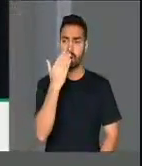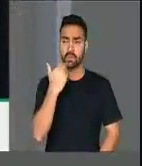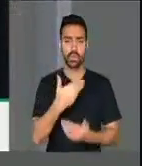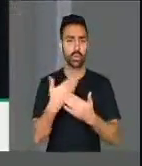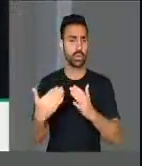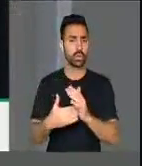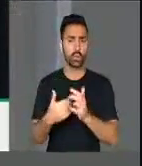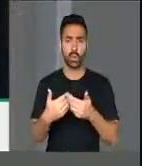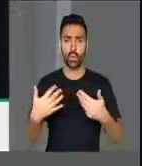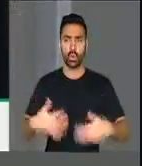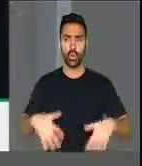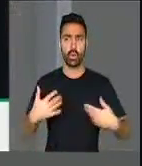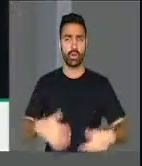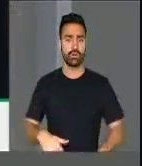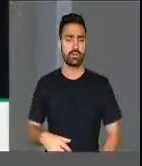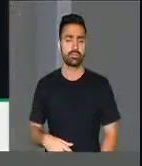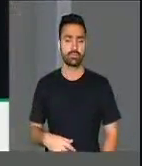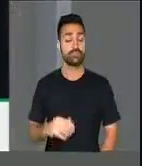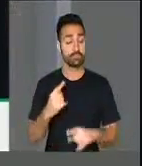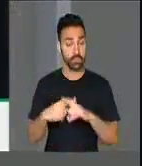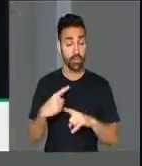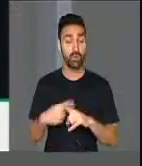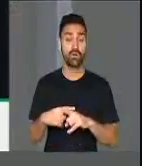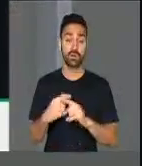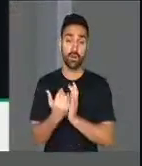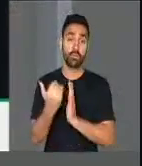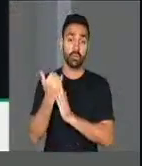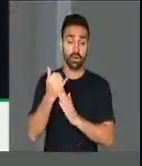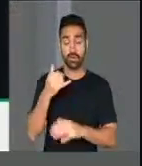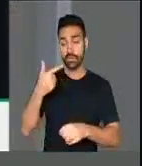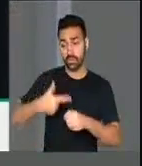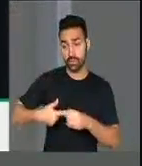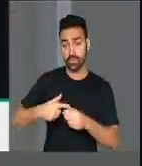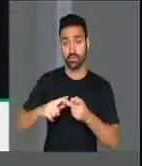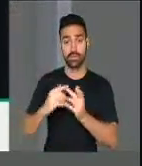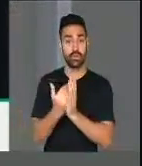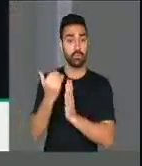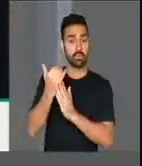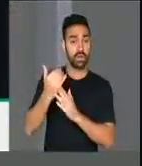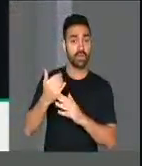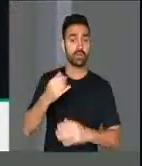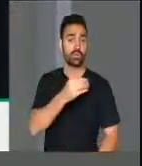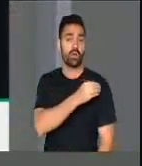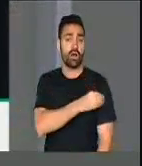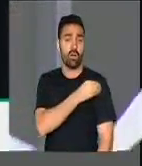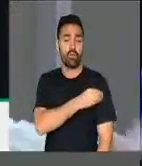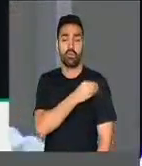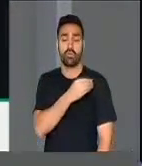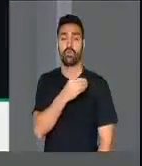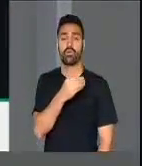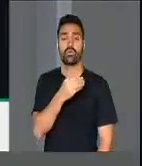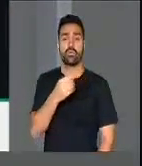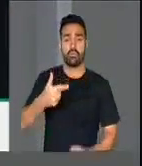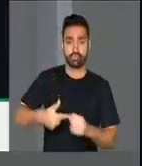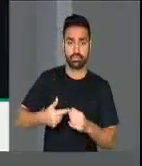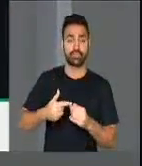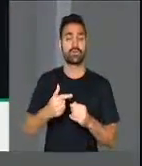alimentíssimo, também por conta do aumento de gasolina, do aumento de álcool, da energia. e a...